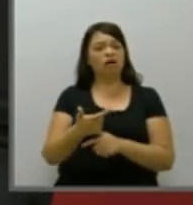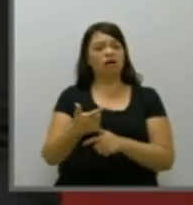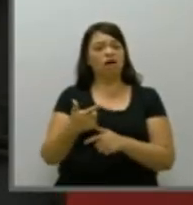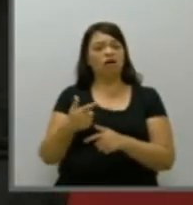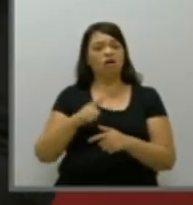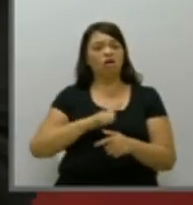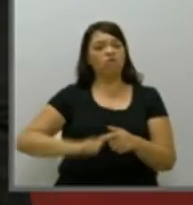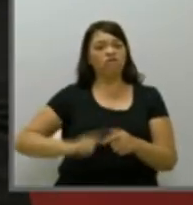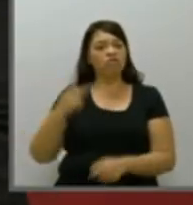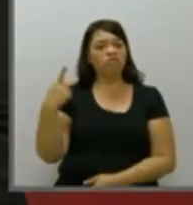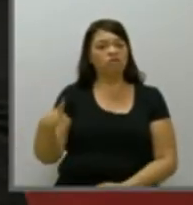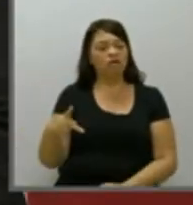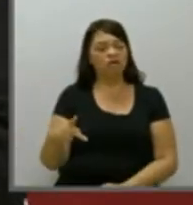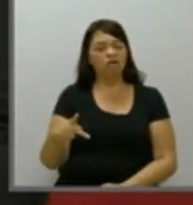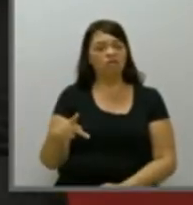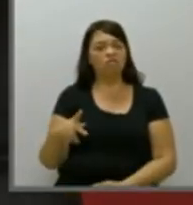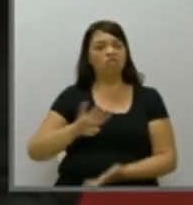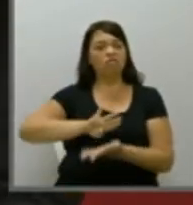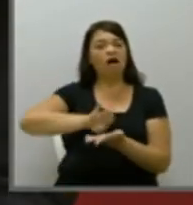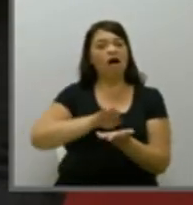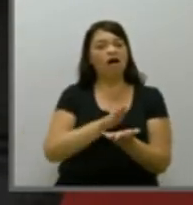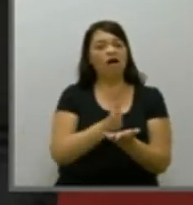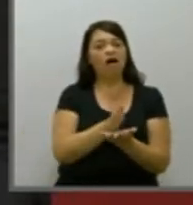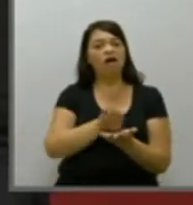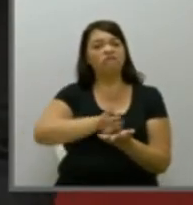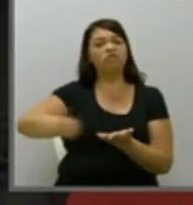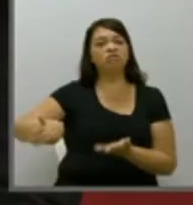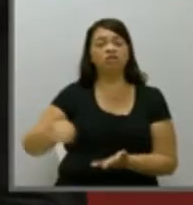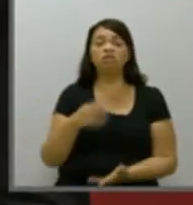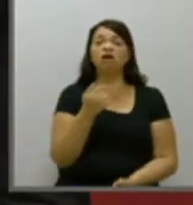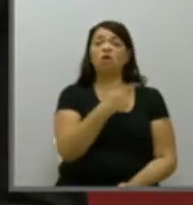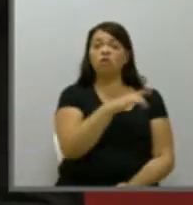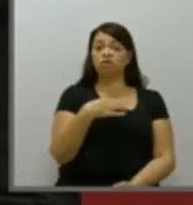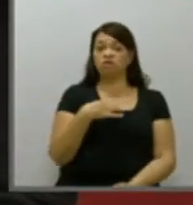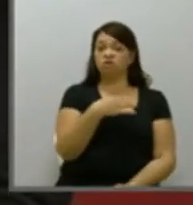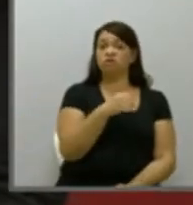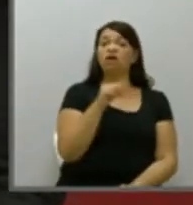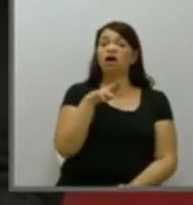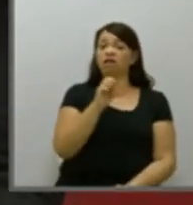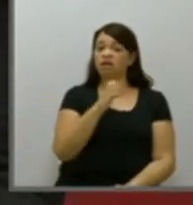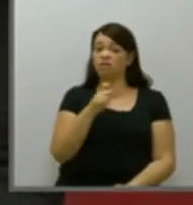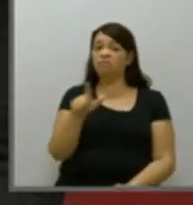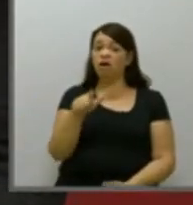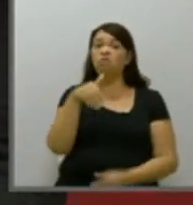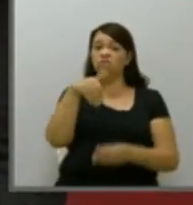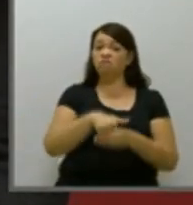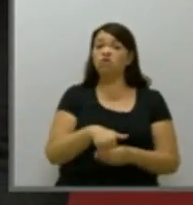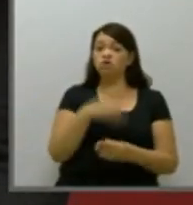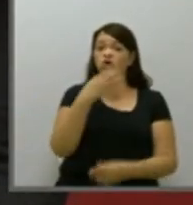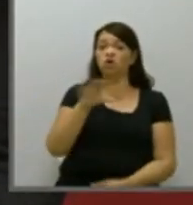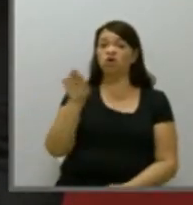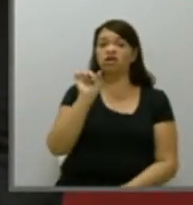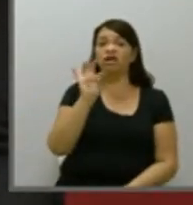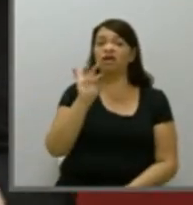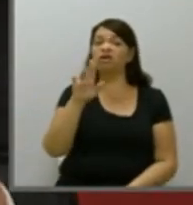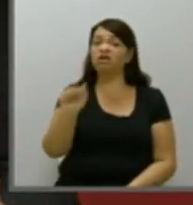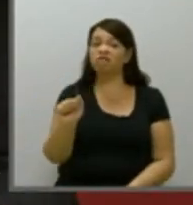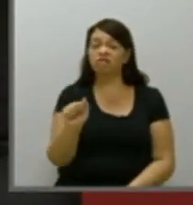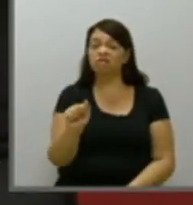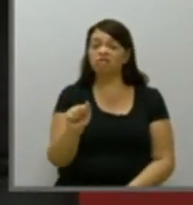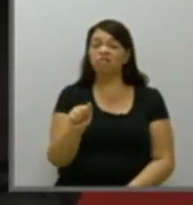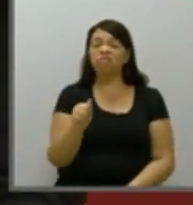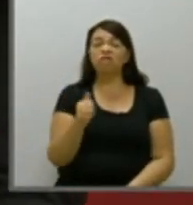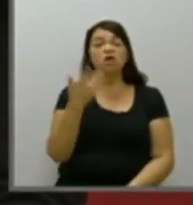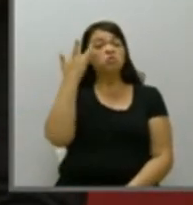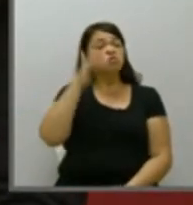E a outra candidata, a Anabel, ela votou pela cassação da prefeita Rita. Então, eu não sei por que